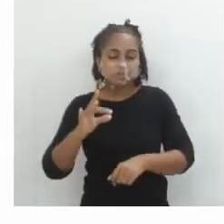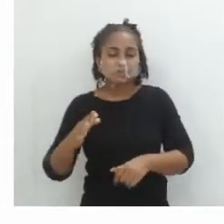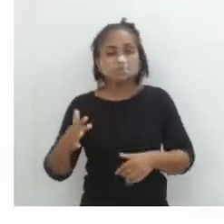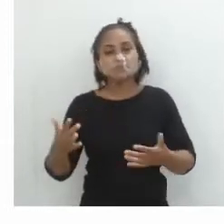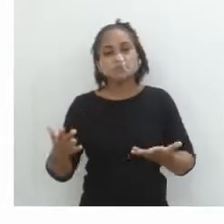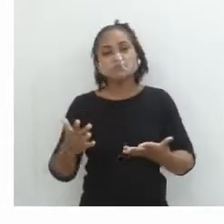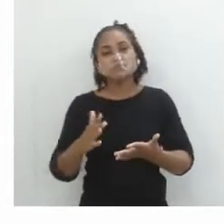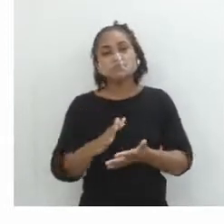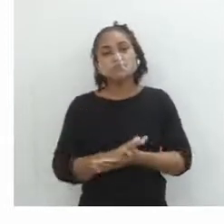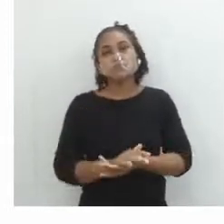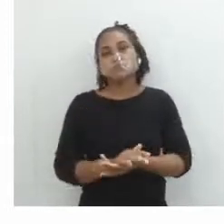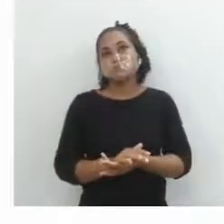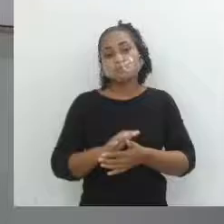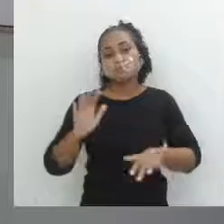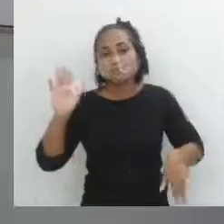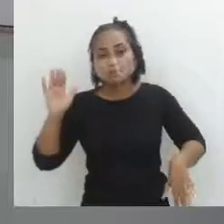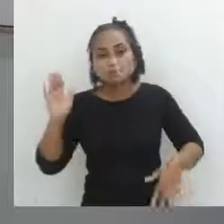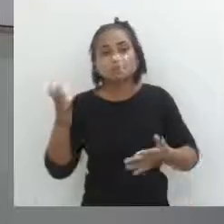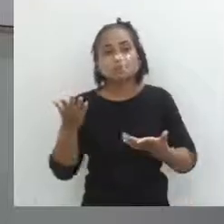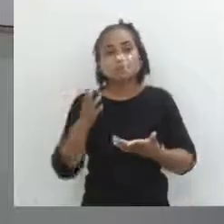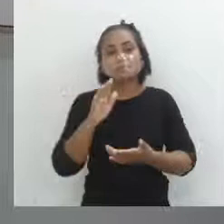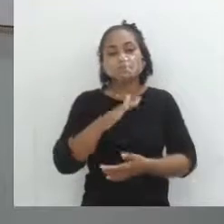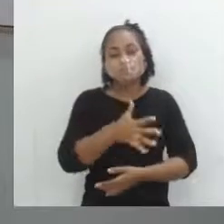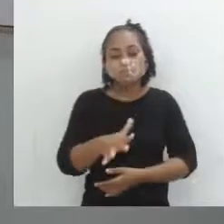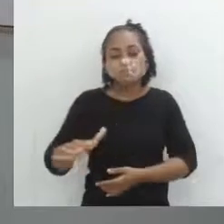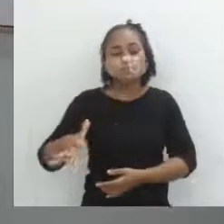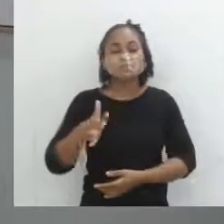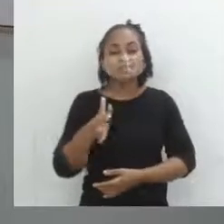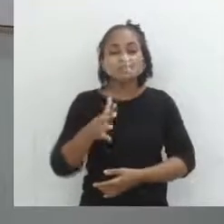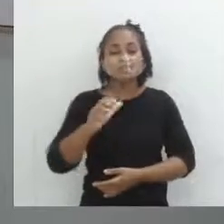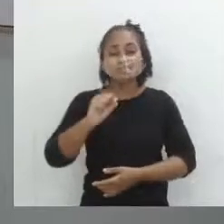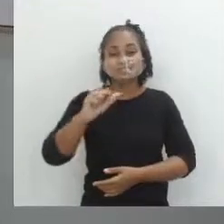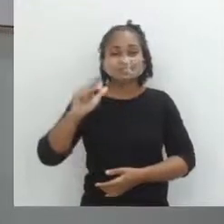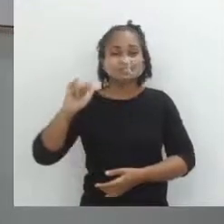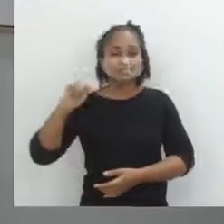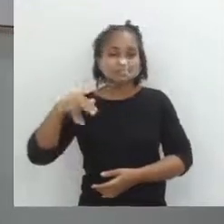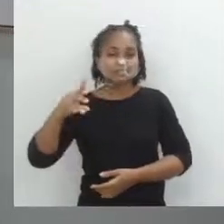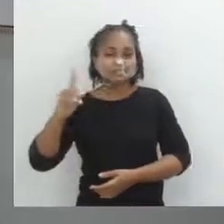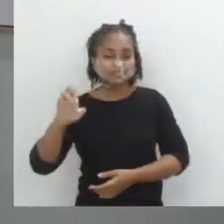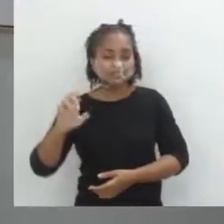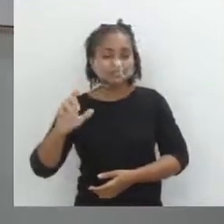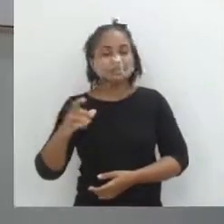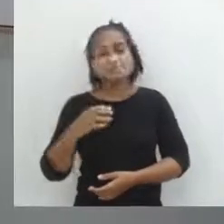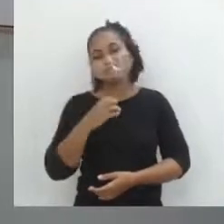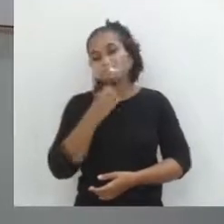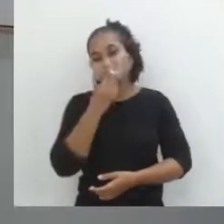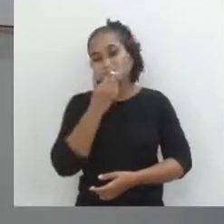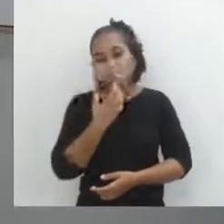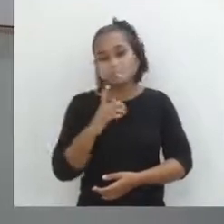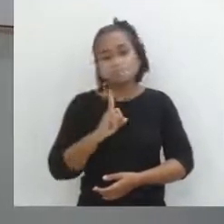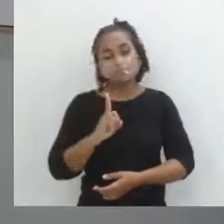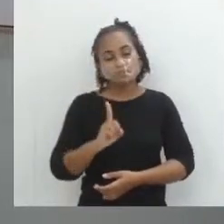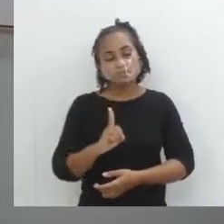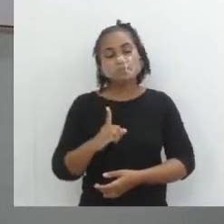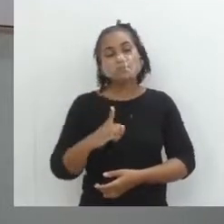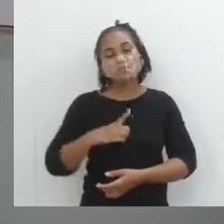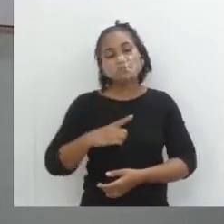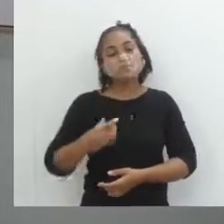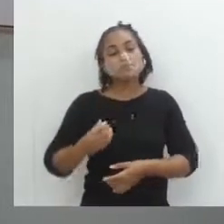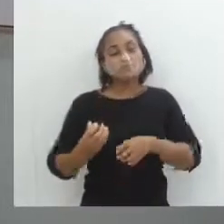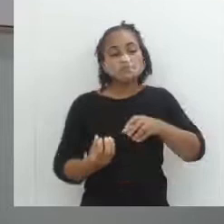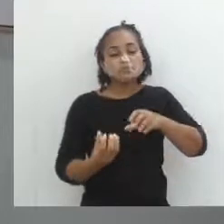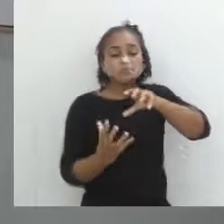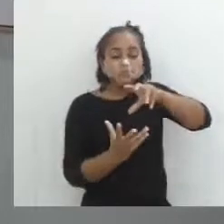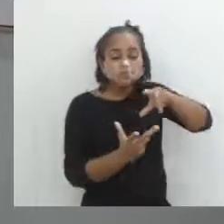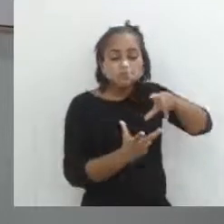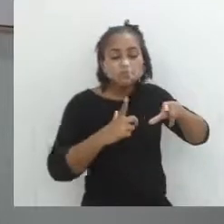Então, pelo caso de praias, oceanos, onde existe salinidade e presença desses sais, que é o que predomina no nosso planeta,